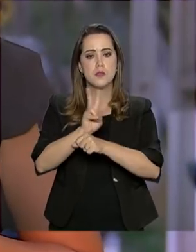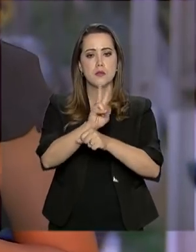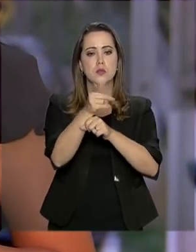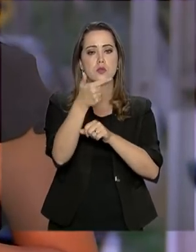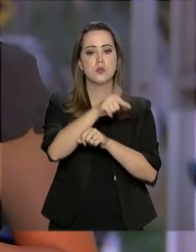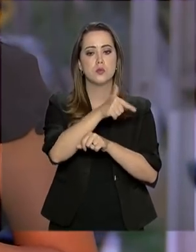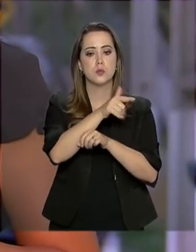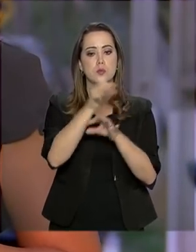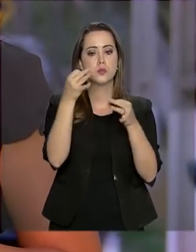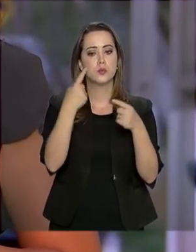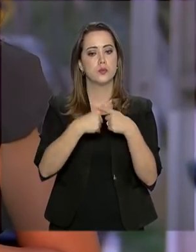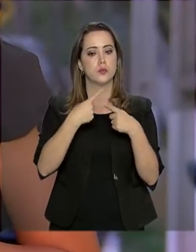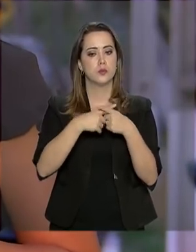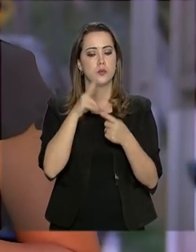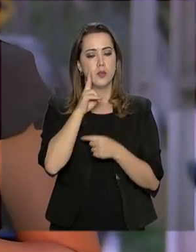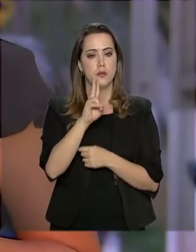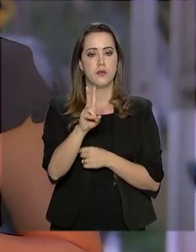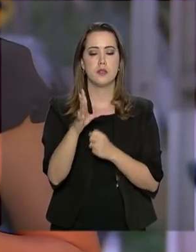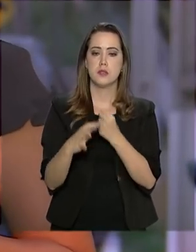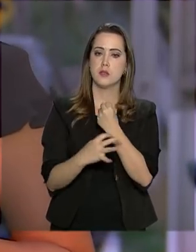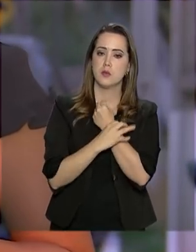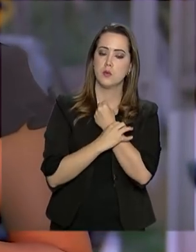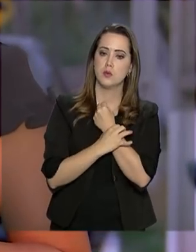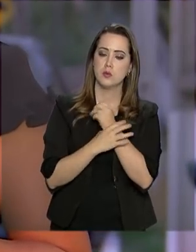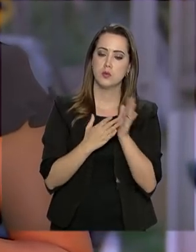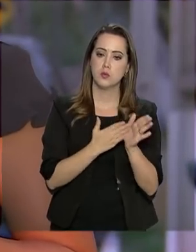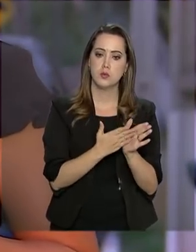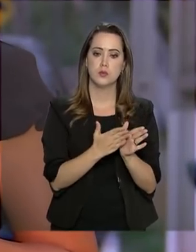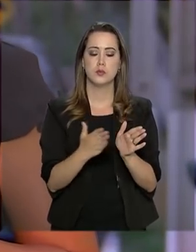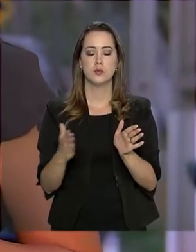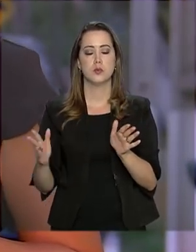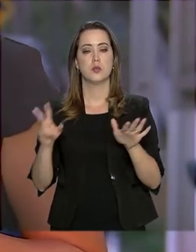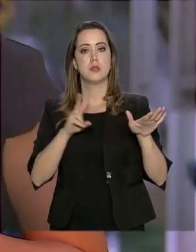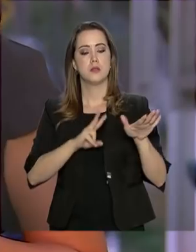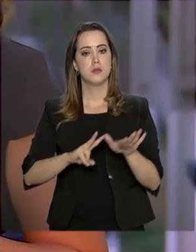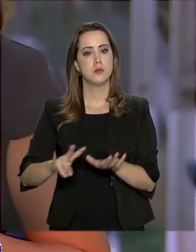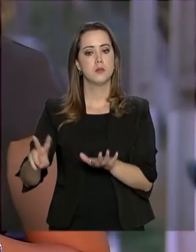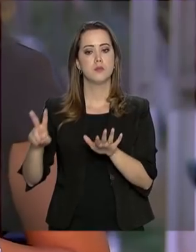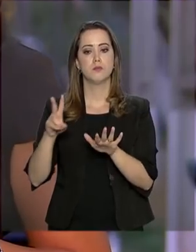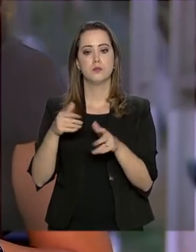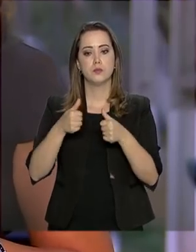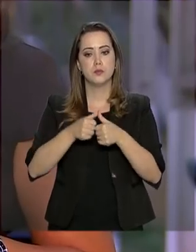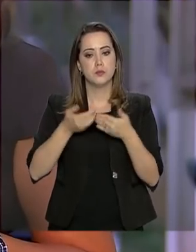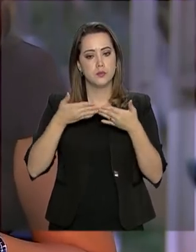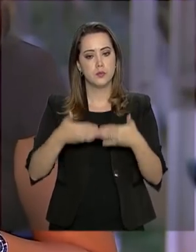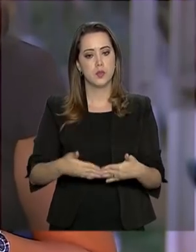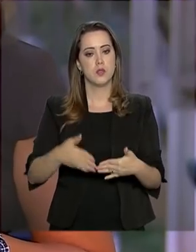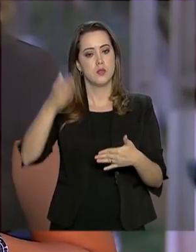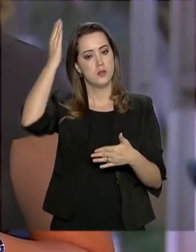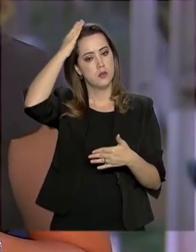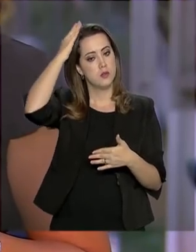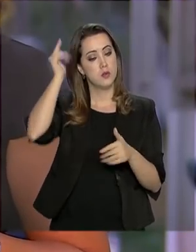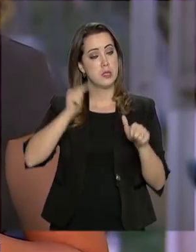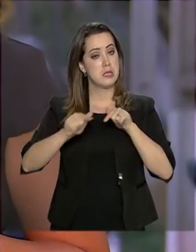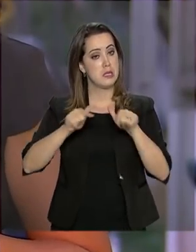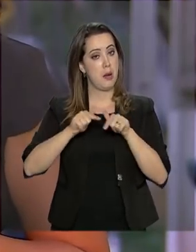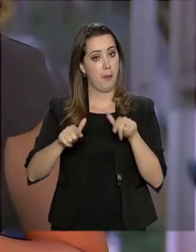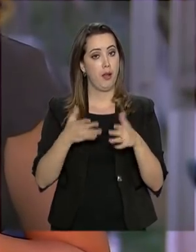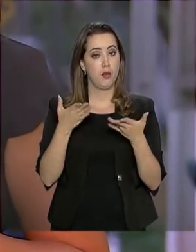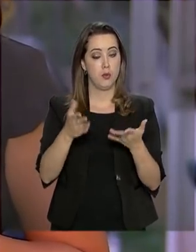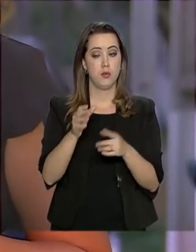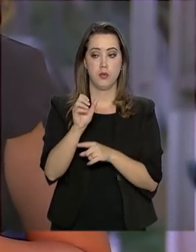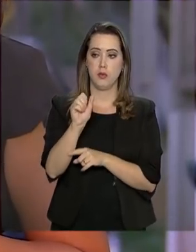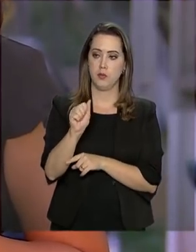uma vez, exatamente para ver a questão da segurança. E durante toda essa semana, Alessandra, eu vou estar aqui no Paraná acompanhando esse trabalho da ANEL,